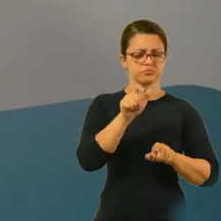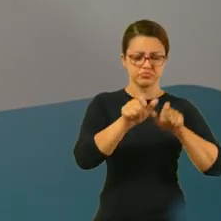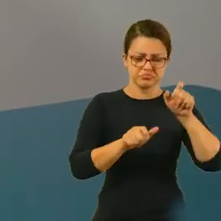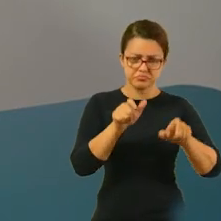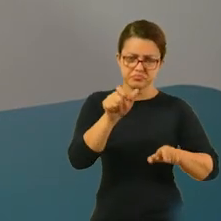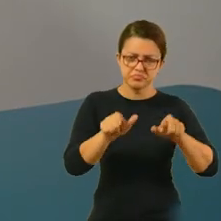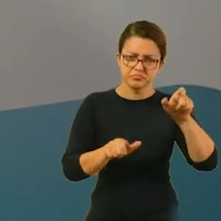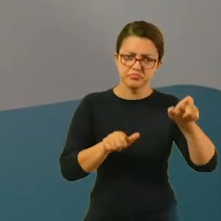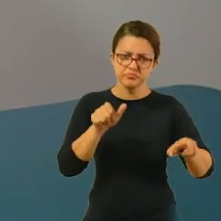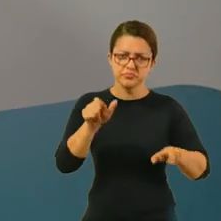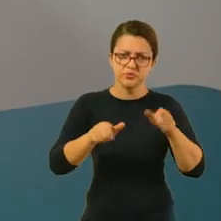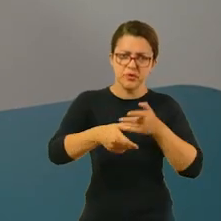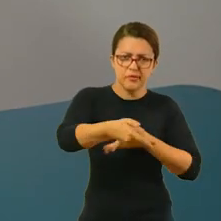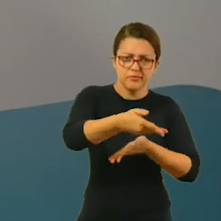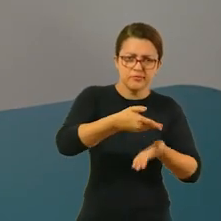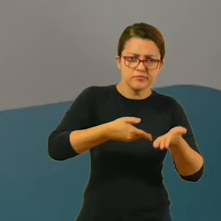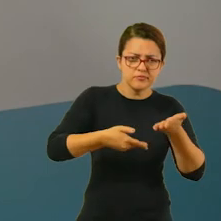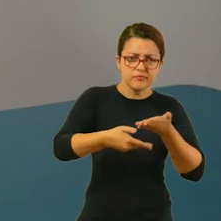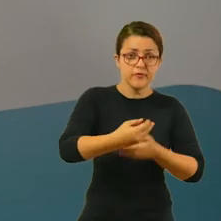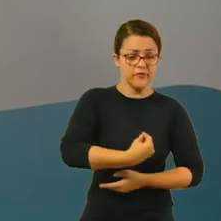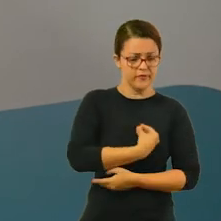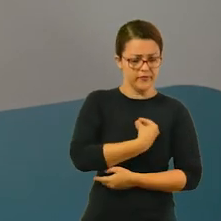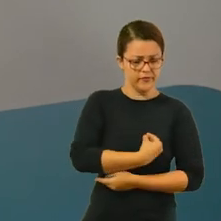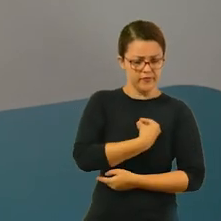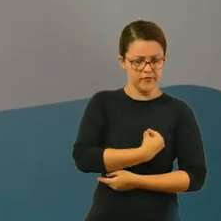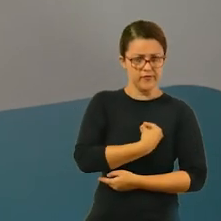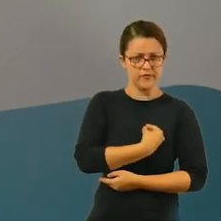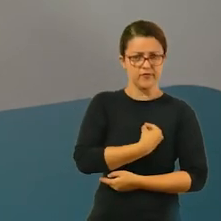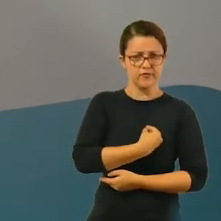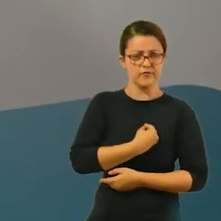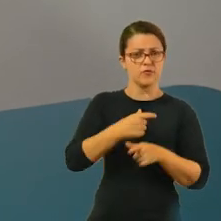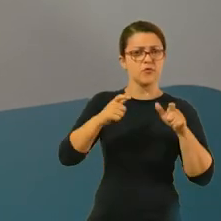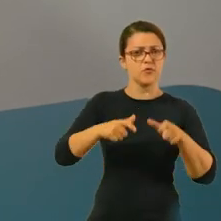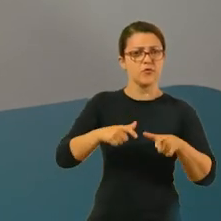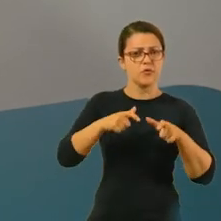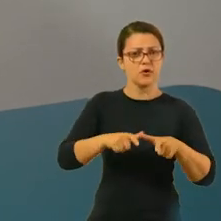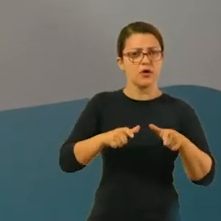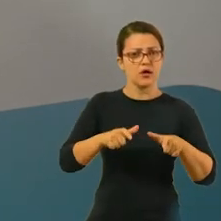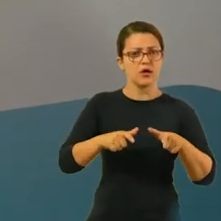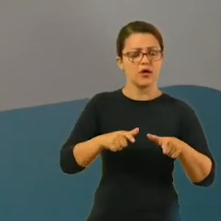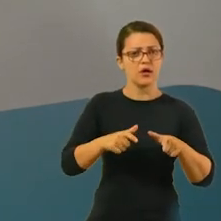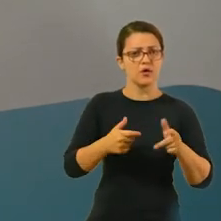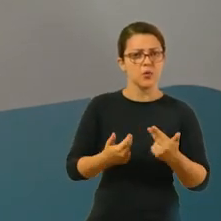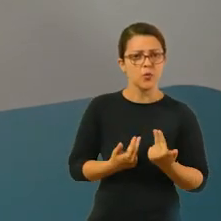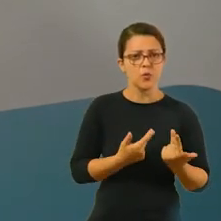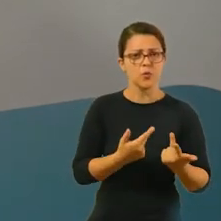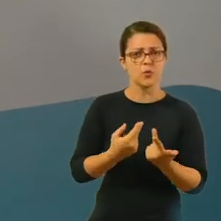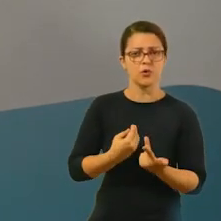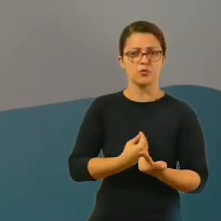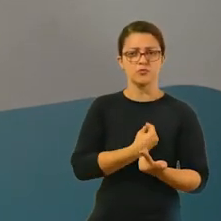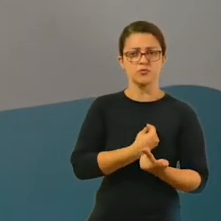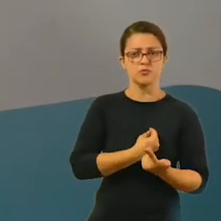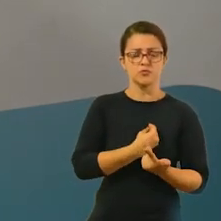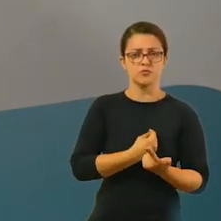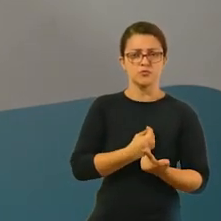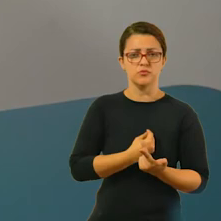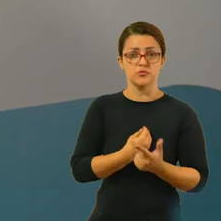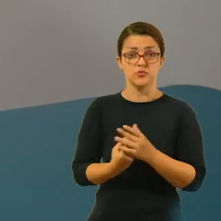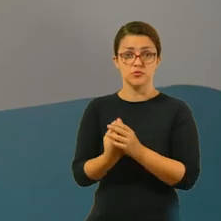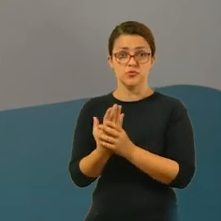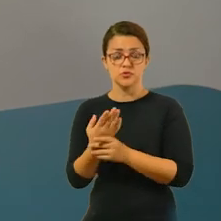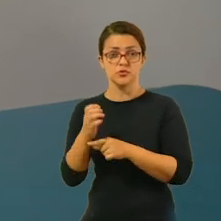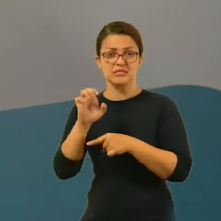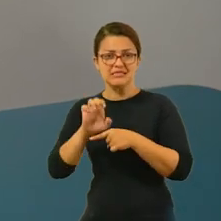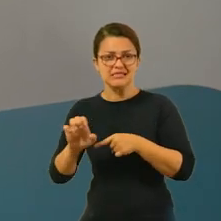pessoas que compartilham o mesmo território, o mesmo espaço geográfico e formam o Estado.